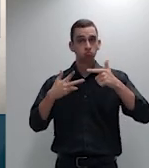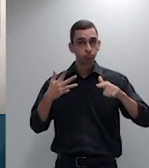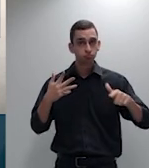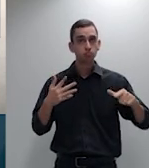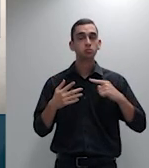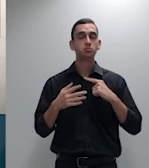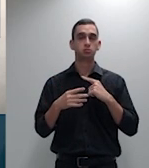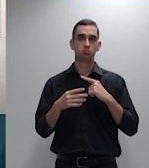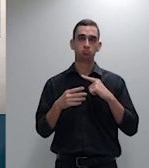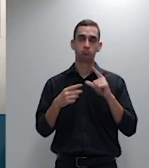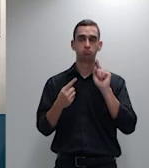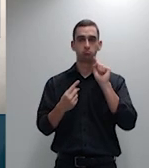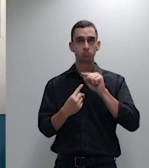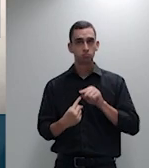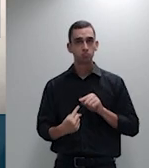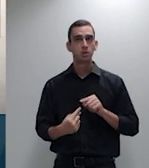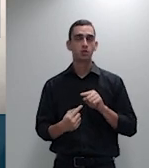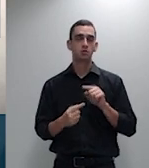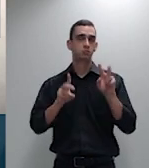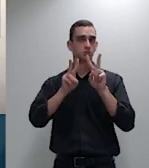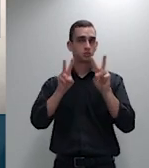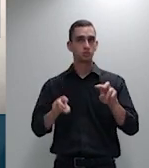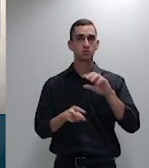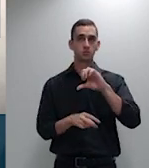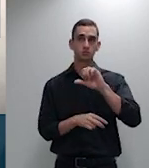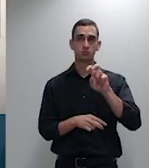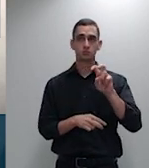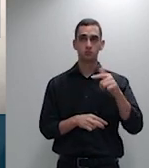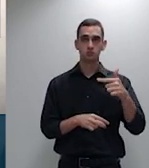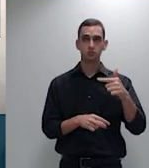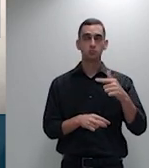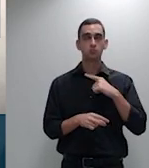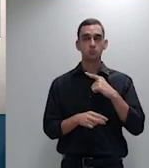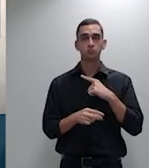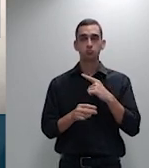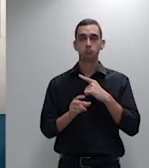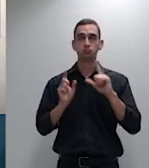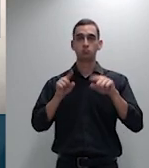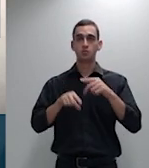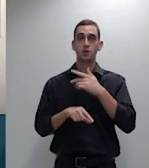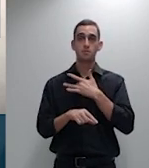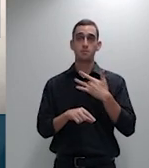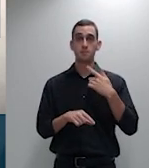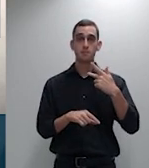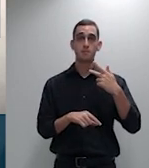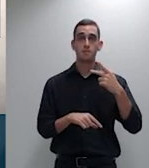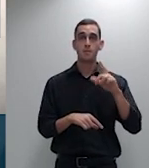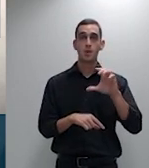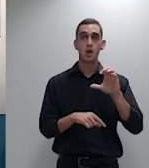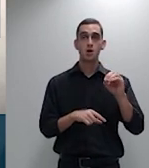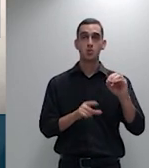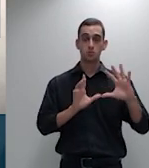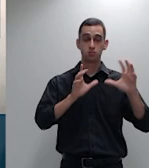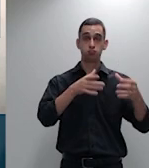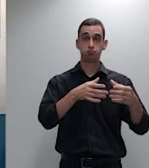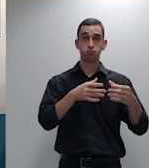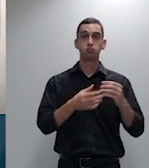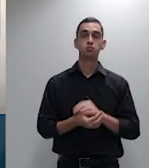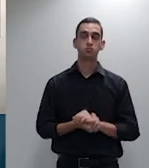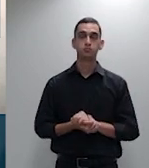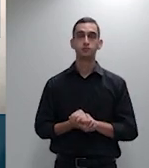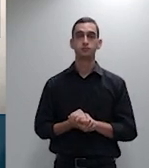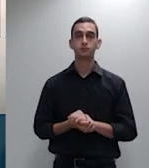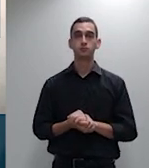952 aos planos coletivos no próximo tópico será abordado então a aplicabilidade da